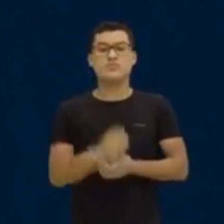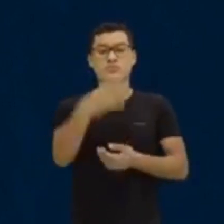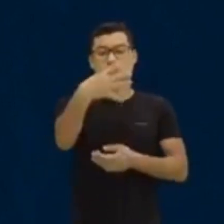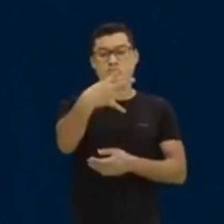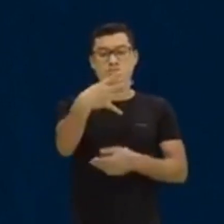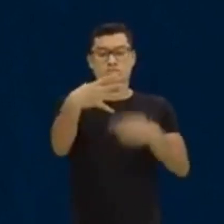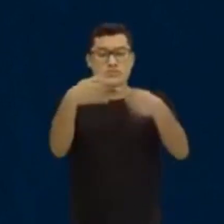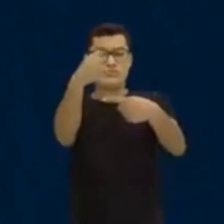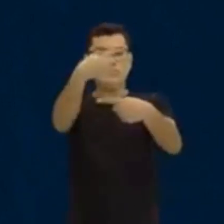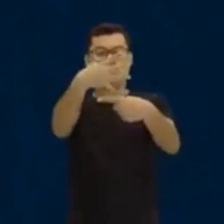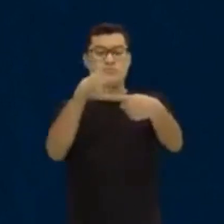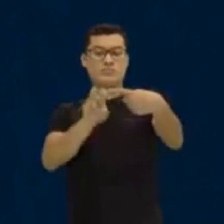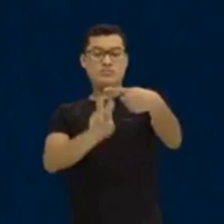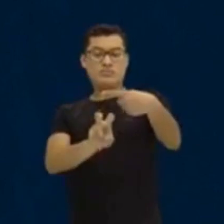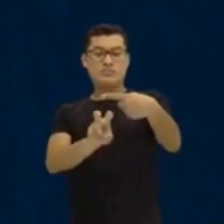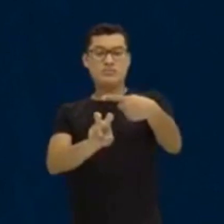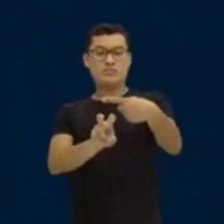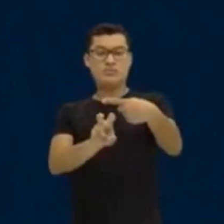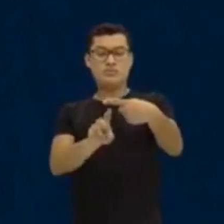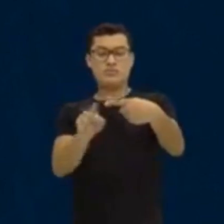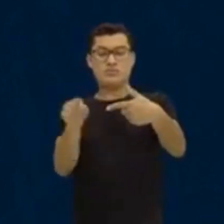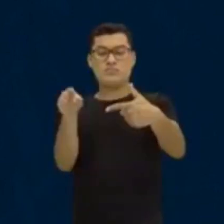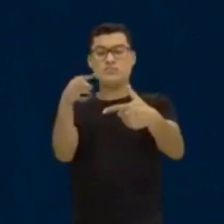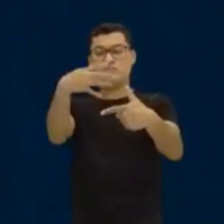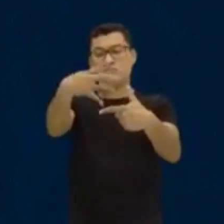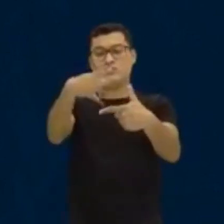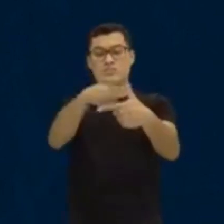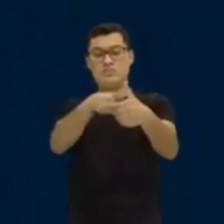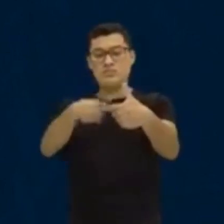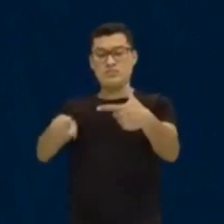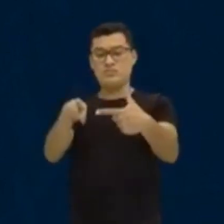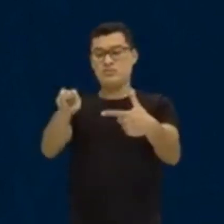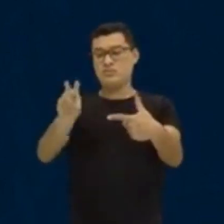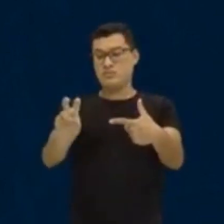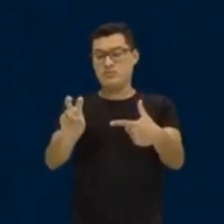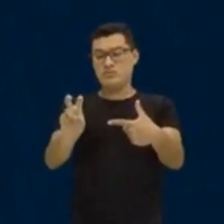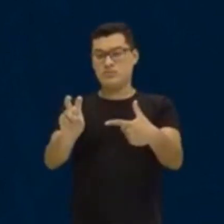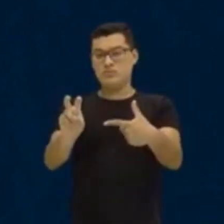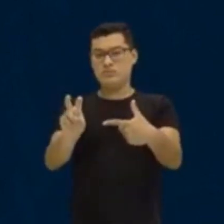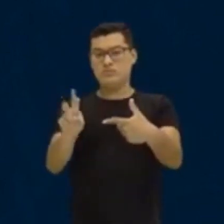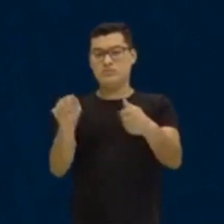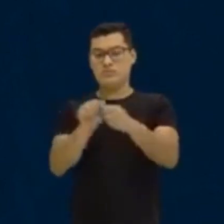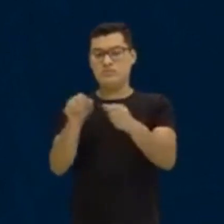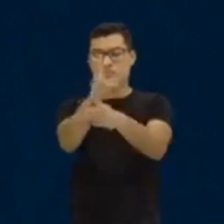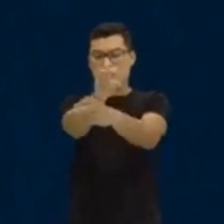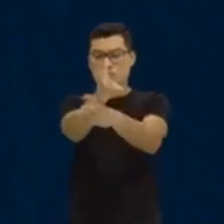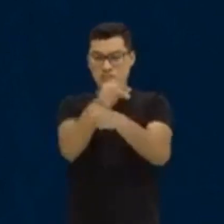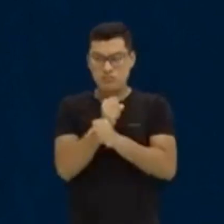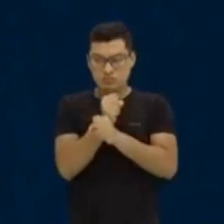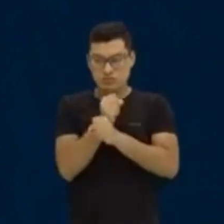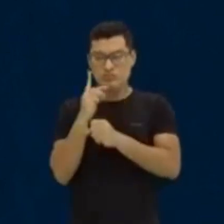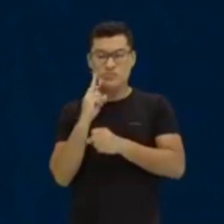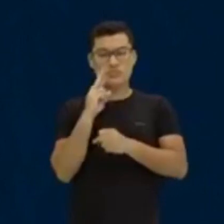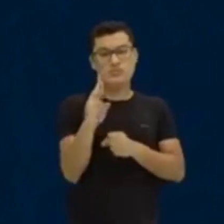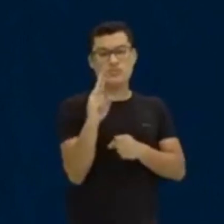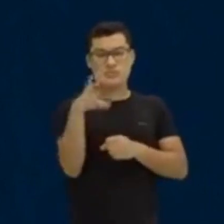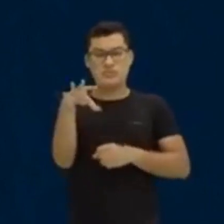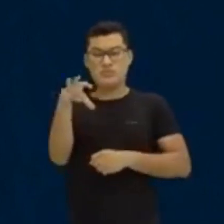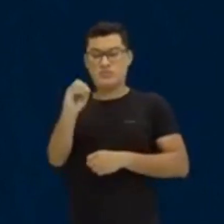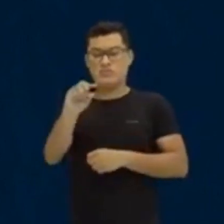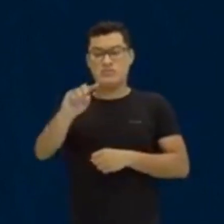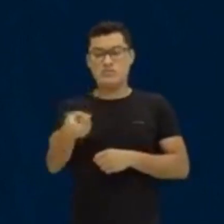Basta pegar o 4, dividir por 5. E aí, faz as contas lá pra mim. Vai dar 0